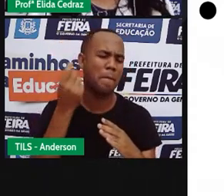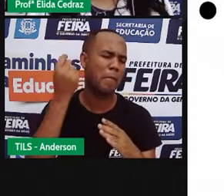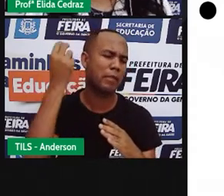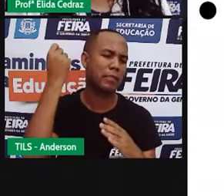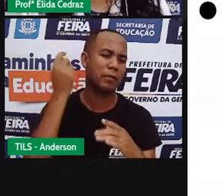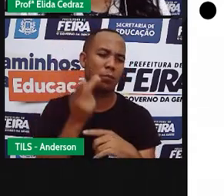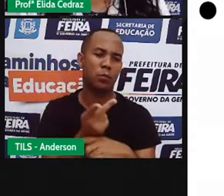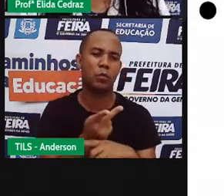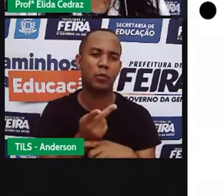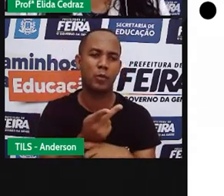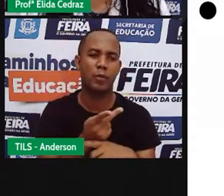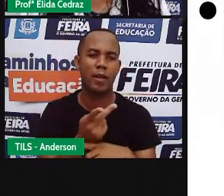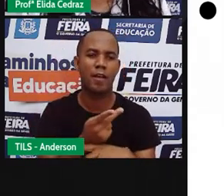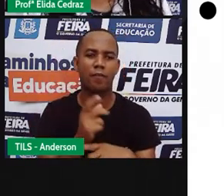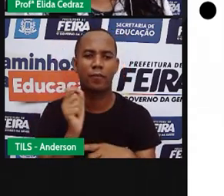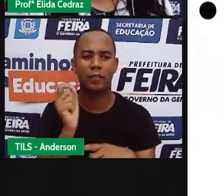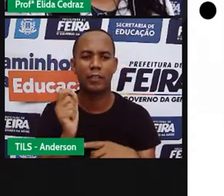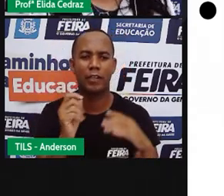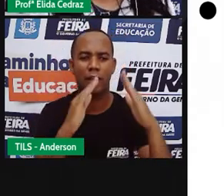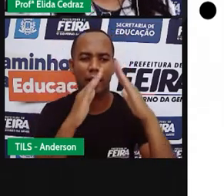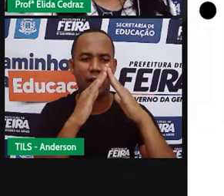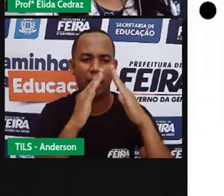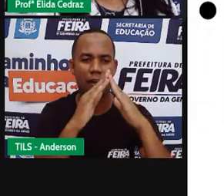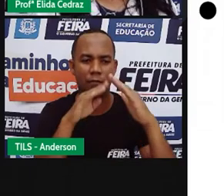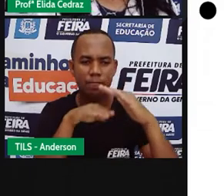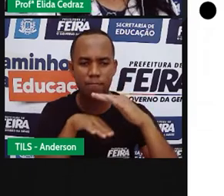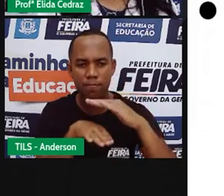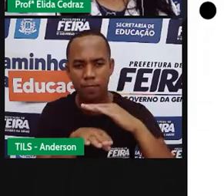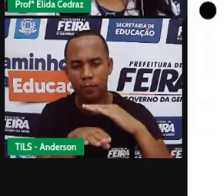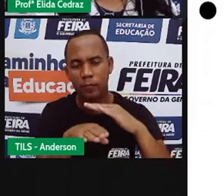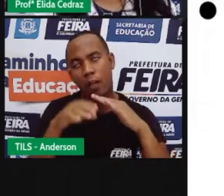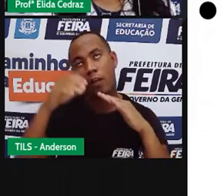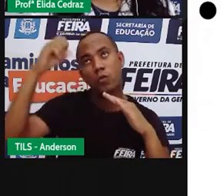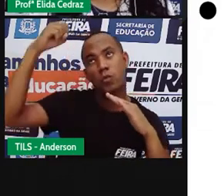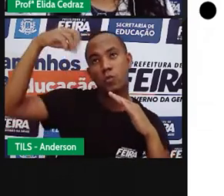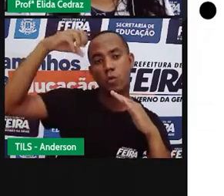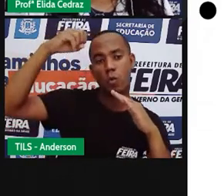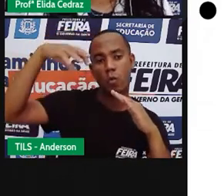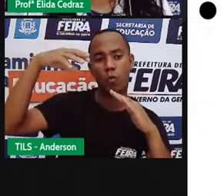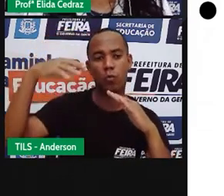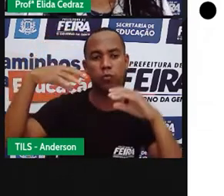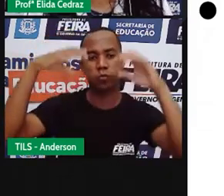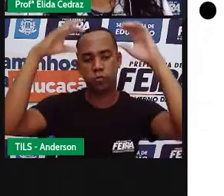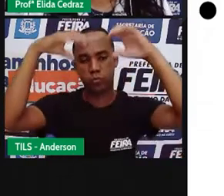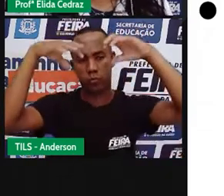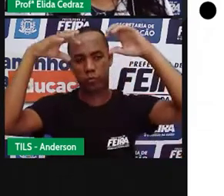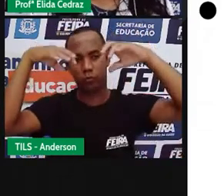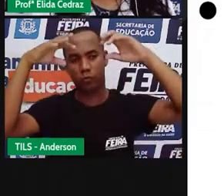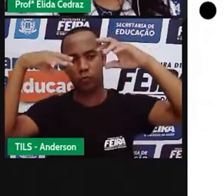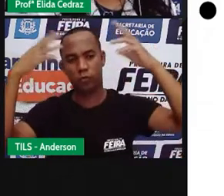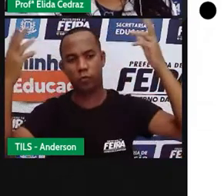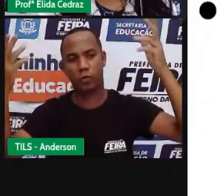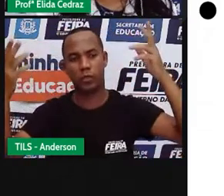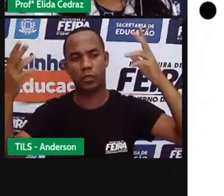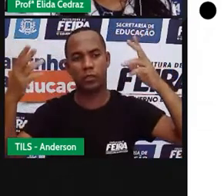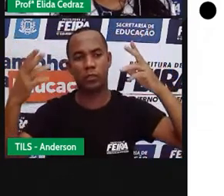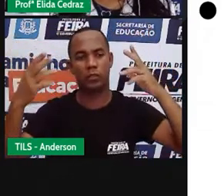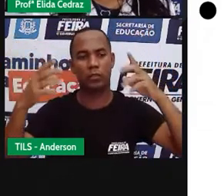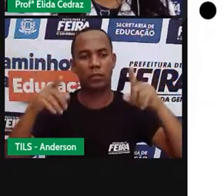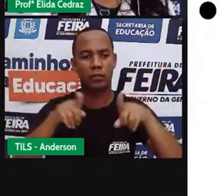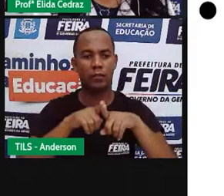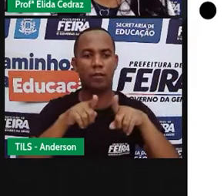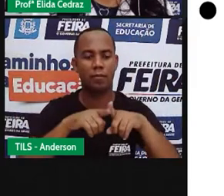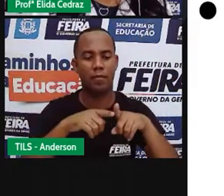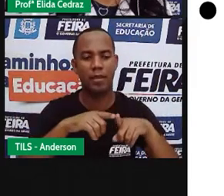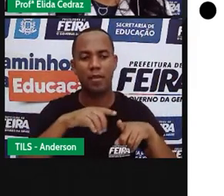procurava um abrigo. Para se proteger do sol, da chuva, dos animais que